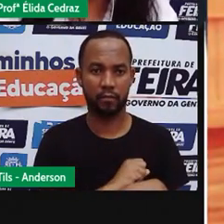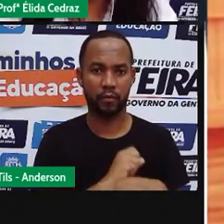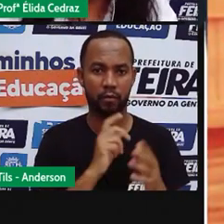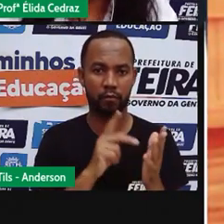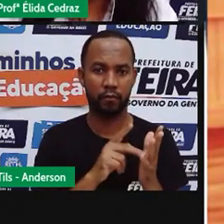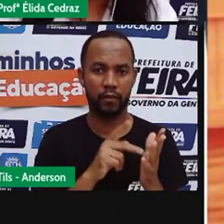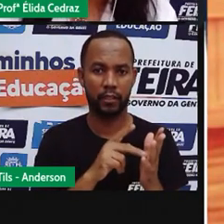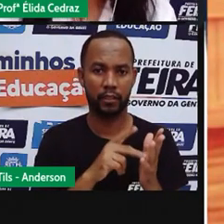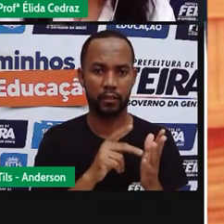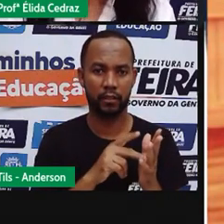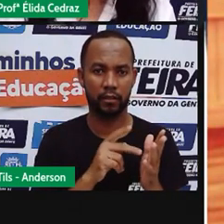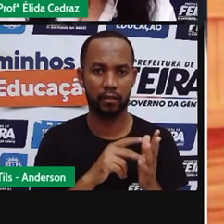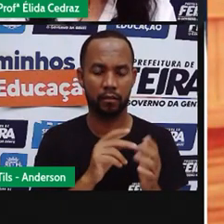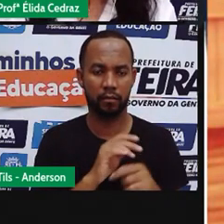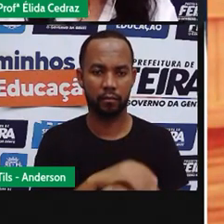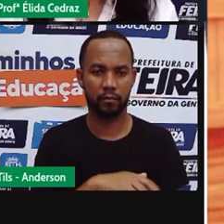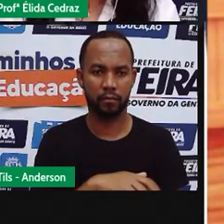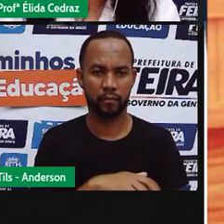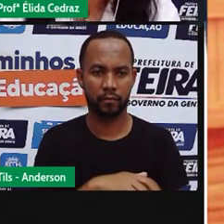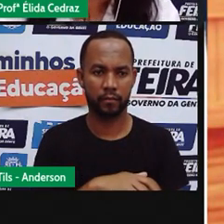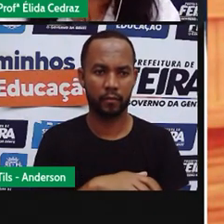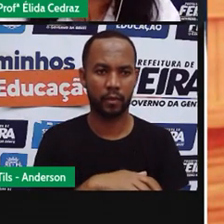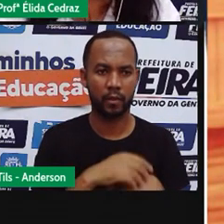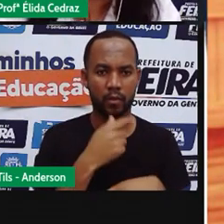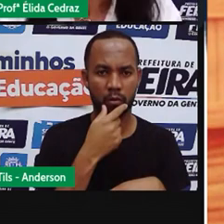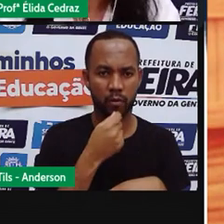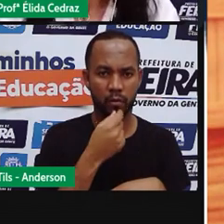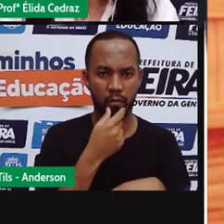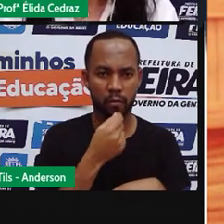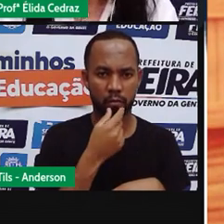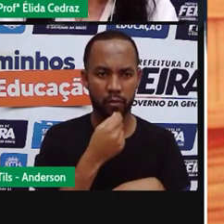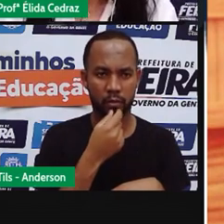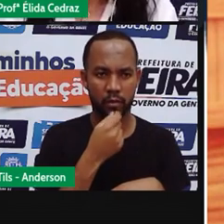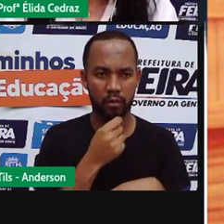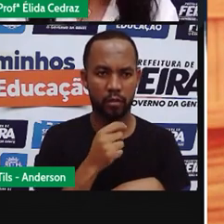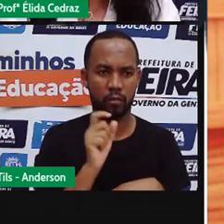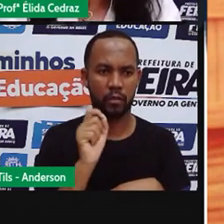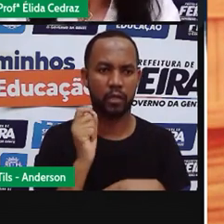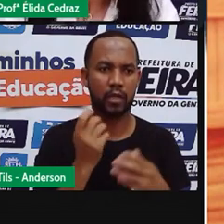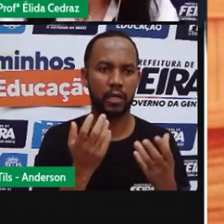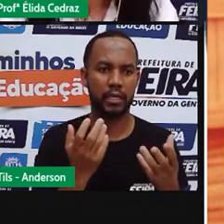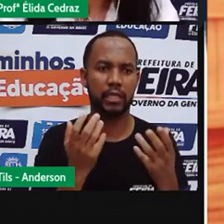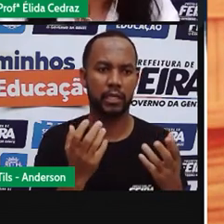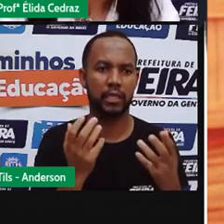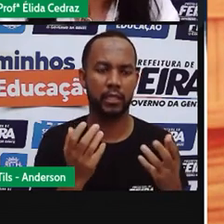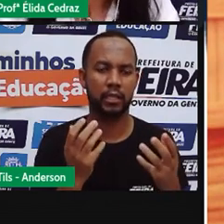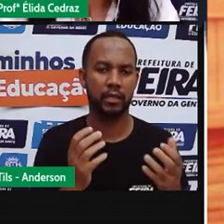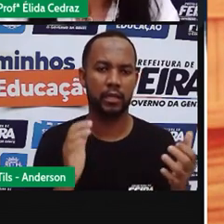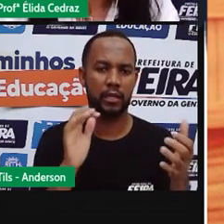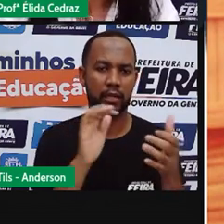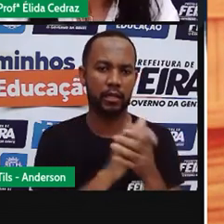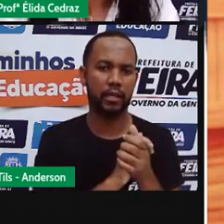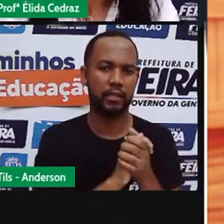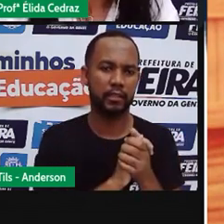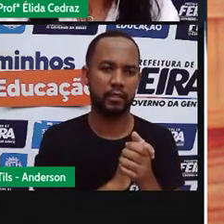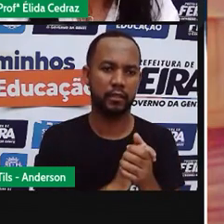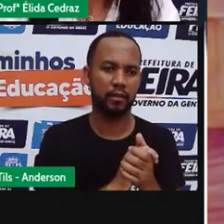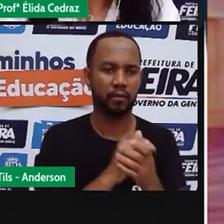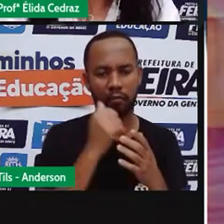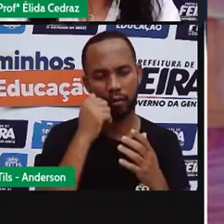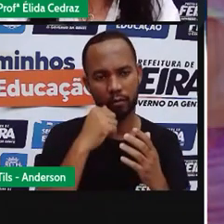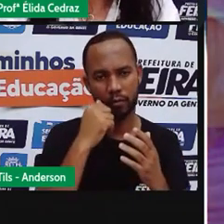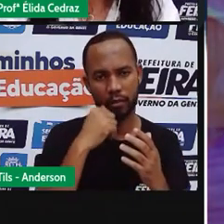tinha um homem lá no vilarejo que queria muito casar com a Bela. E não estava satisfeito.